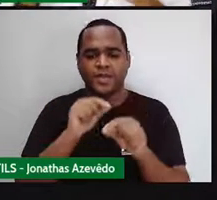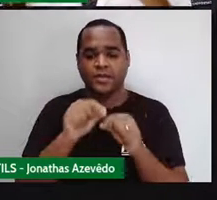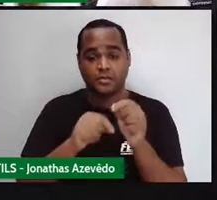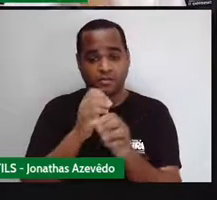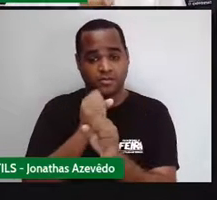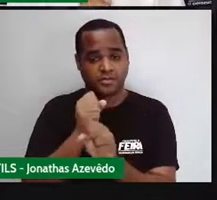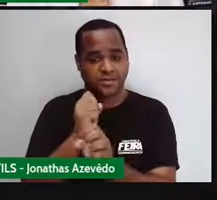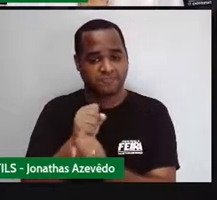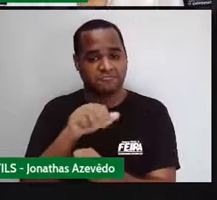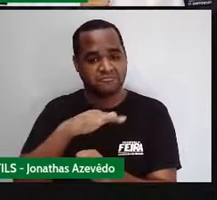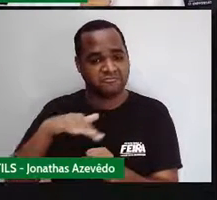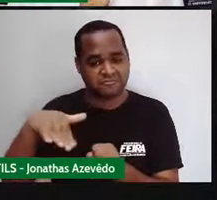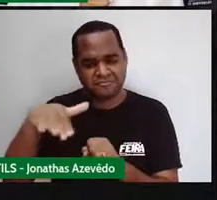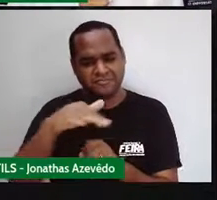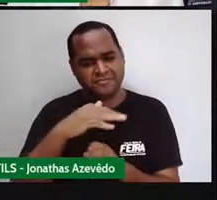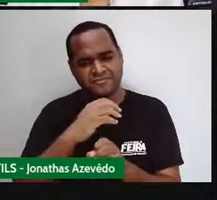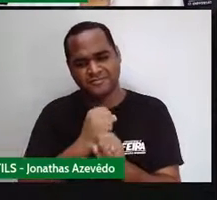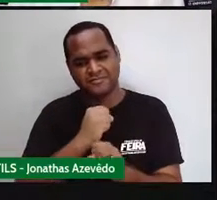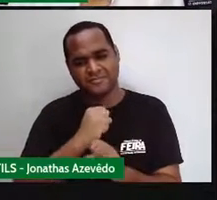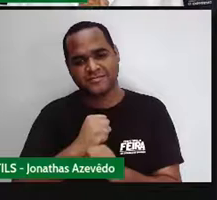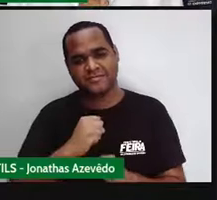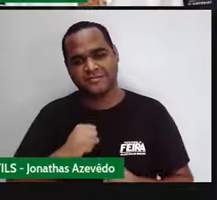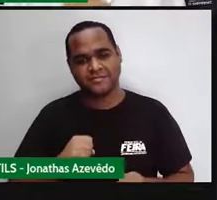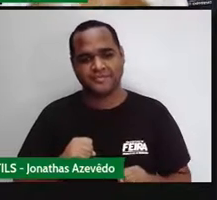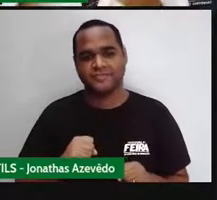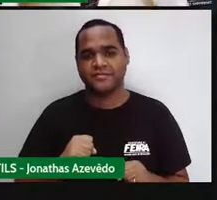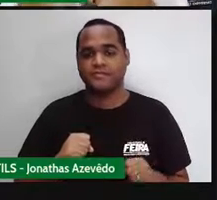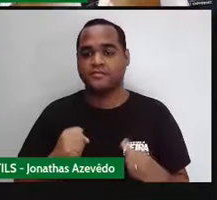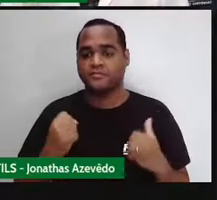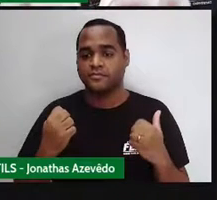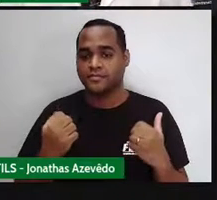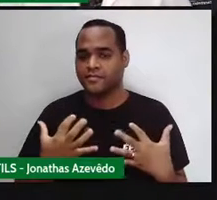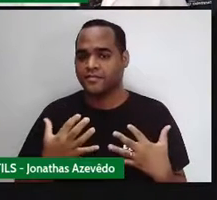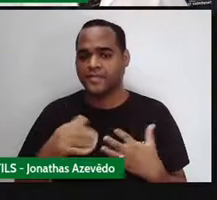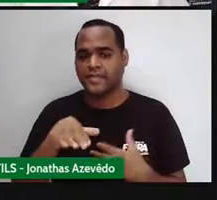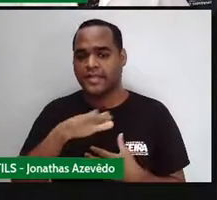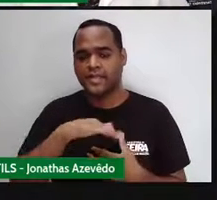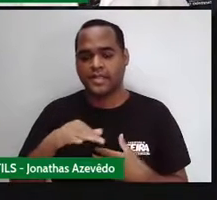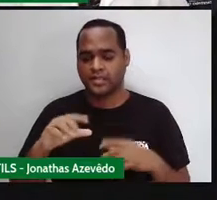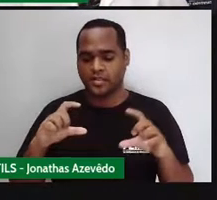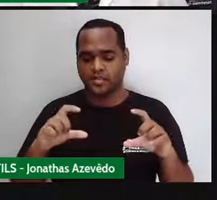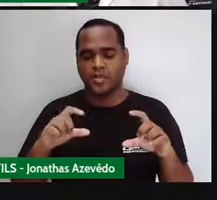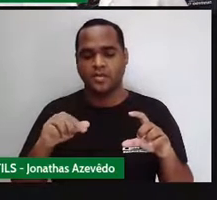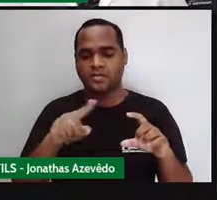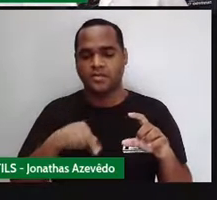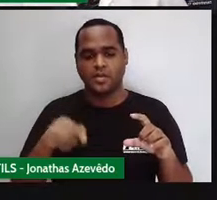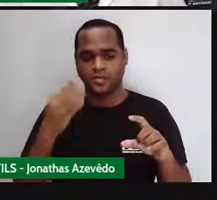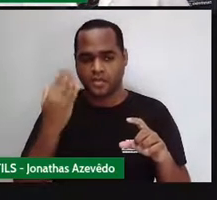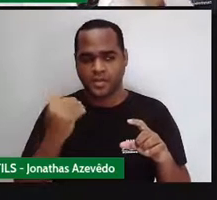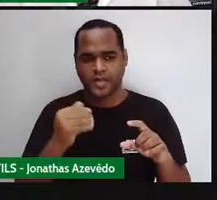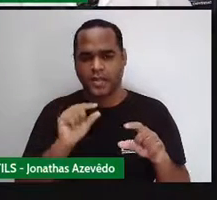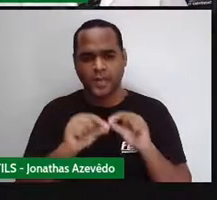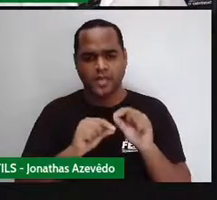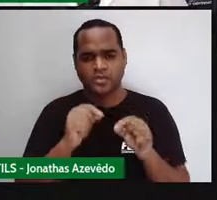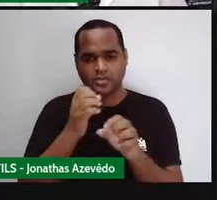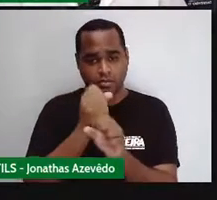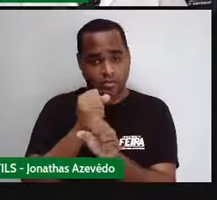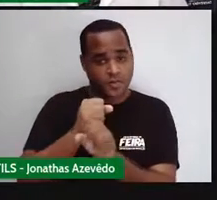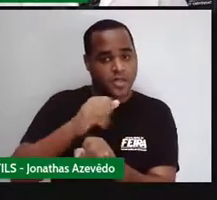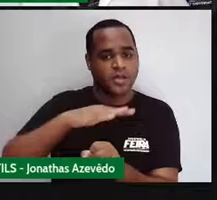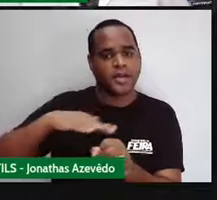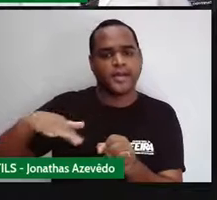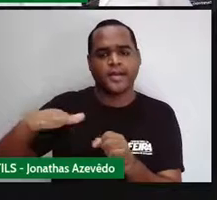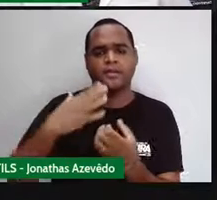Tem uma forma de a gente escrever uma expressão. Essa expressão. Essa mostra como a gente calcula a área de um losango. Veja só.